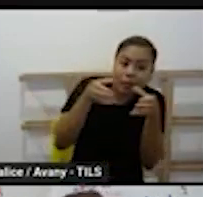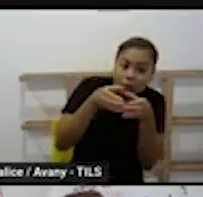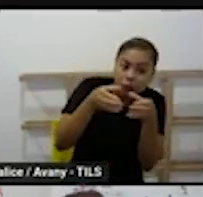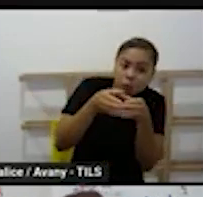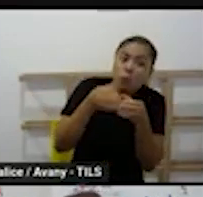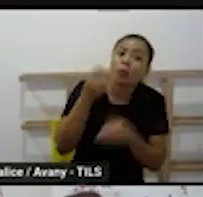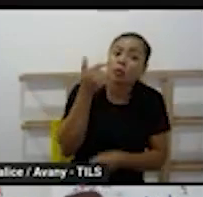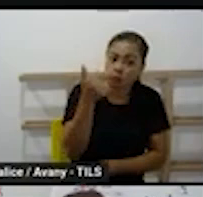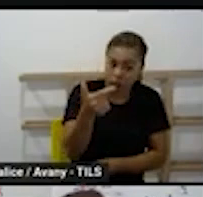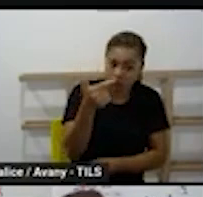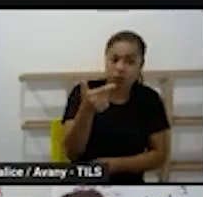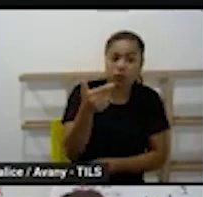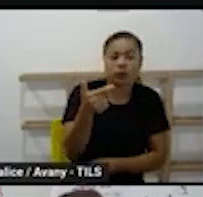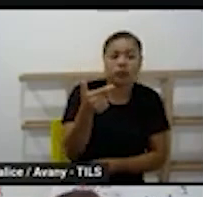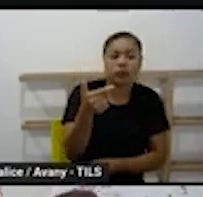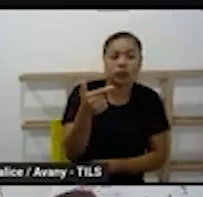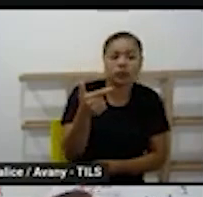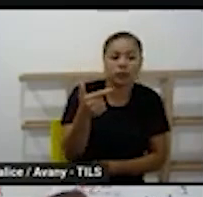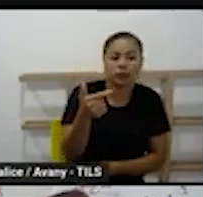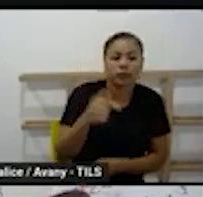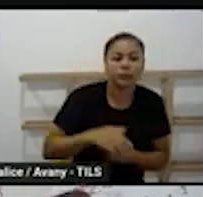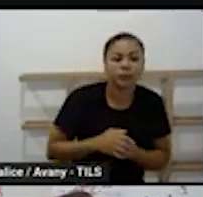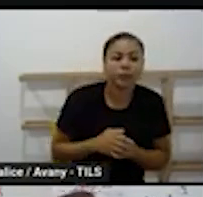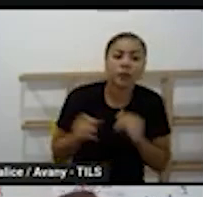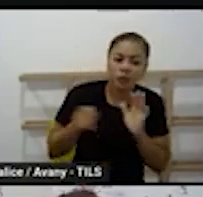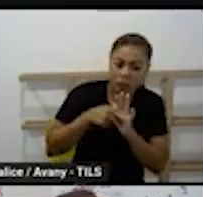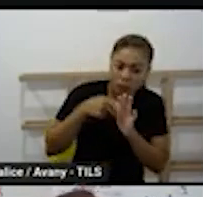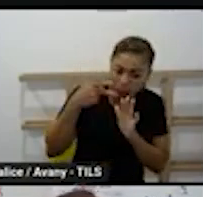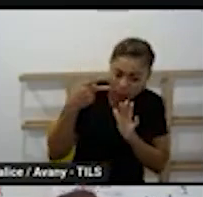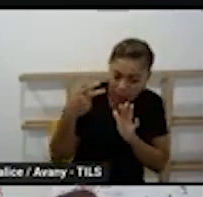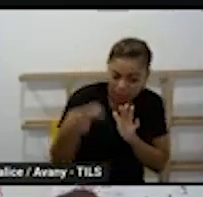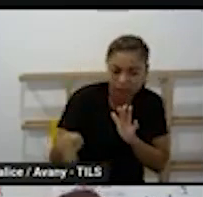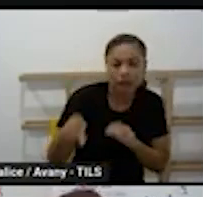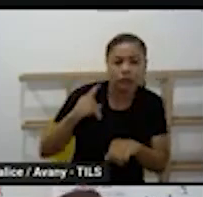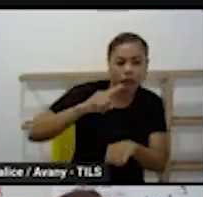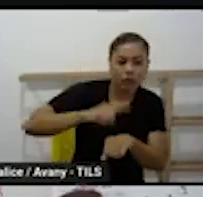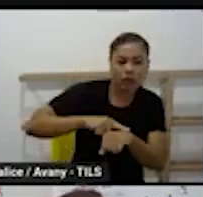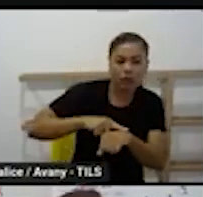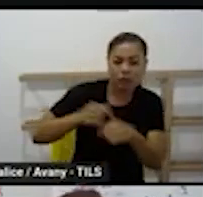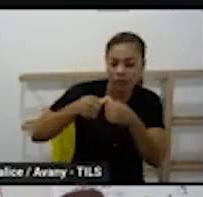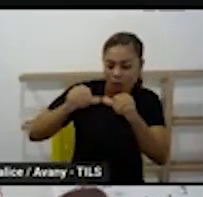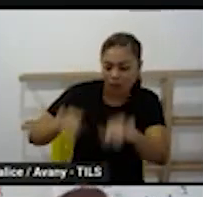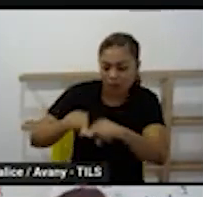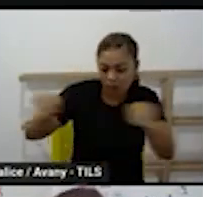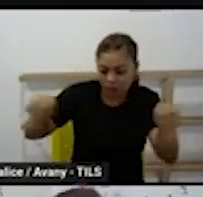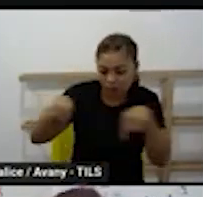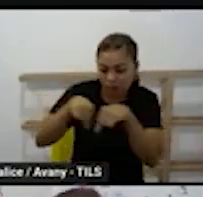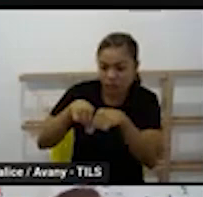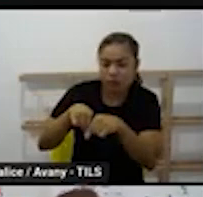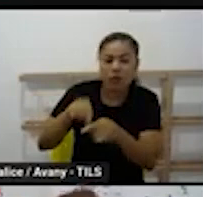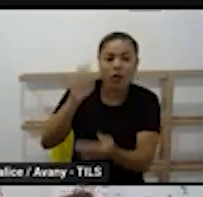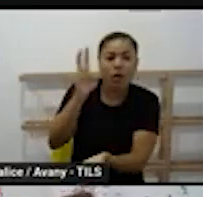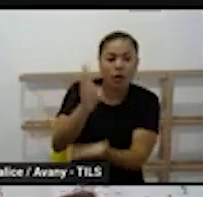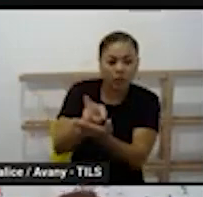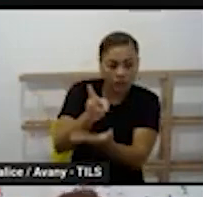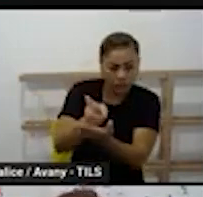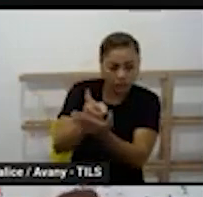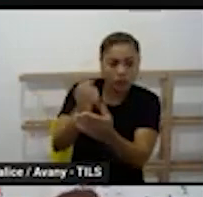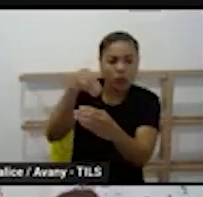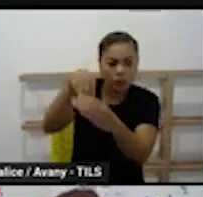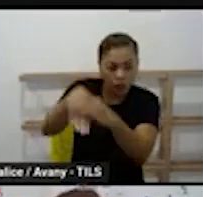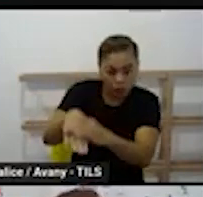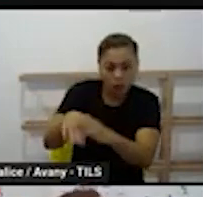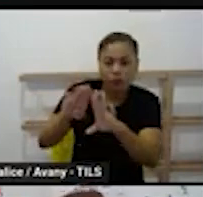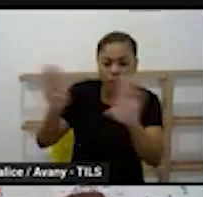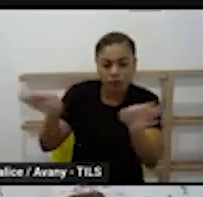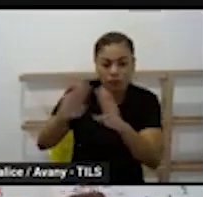em tempo integral então isso faz parte da educação integral essa experiência que envolve essa vida prática então é importante que a gente ensine a criança